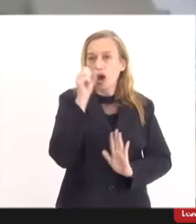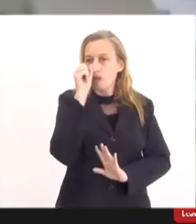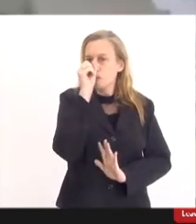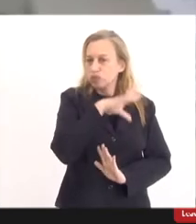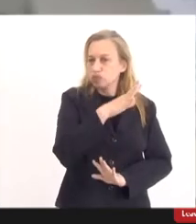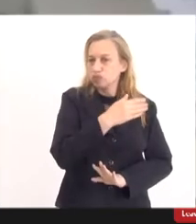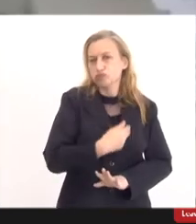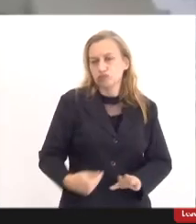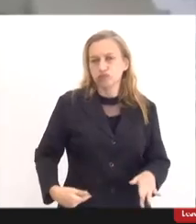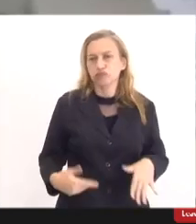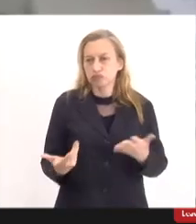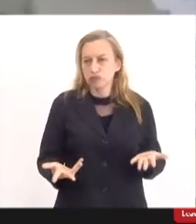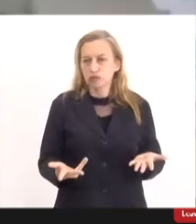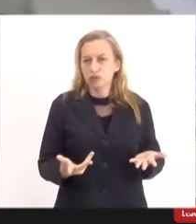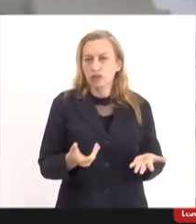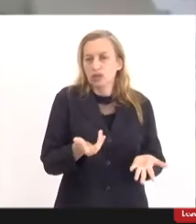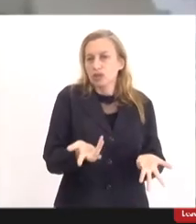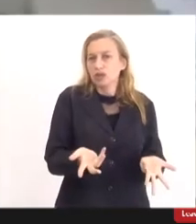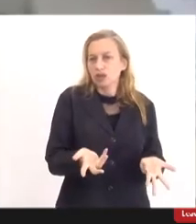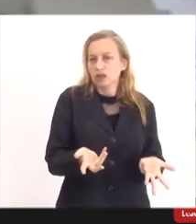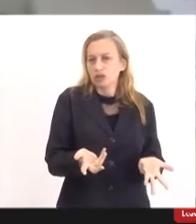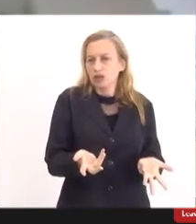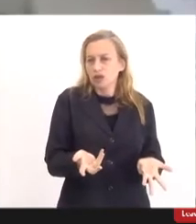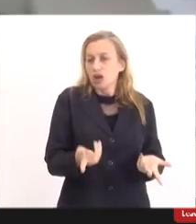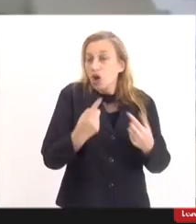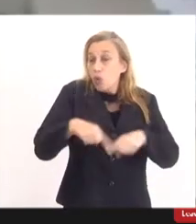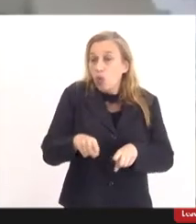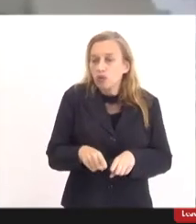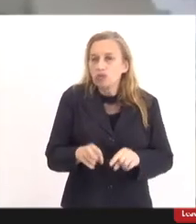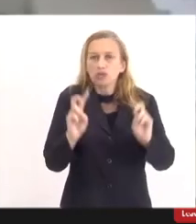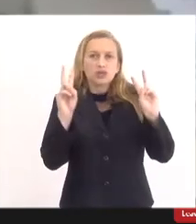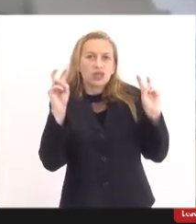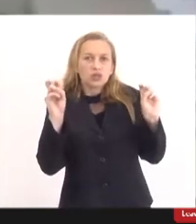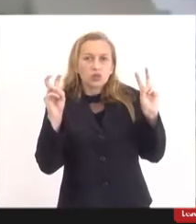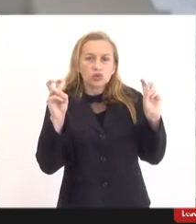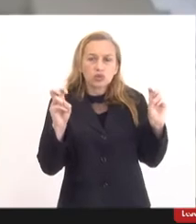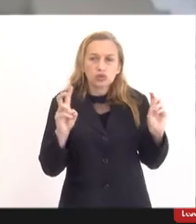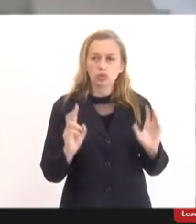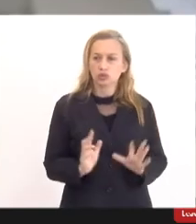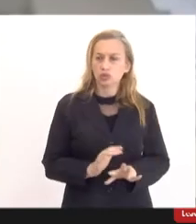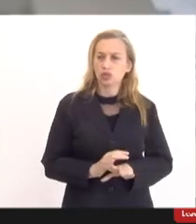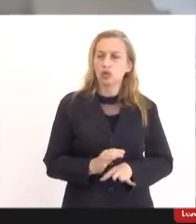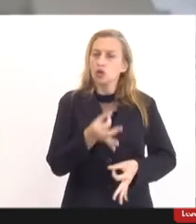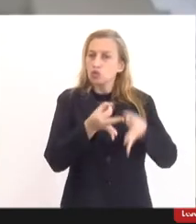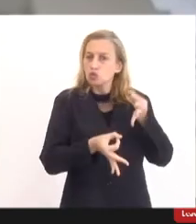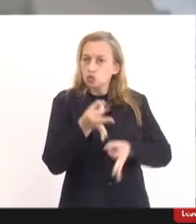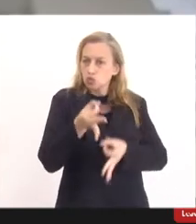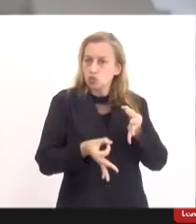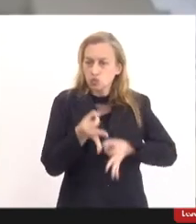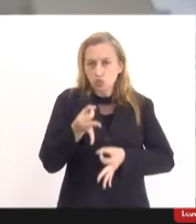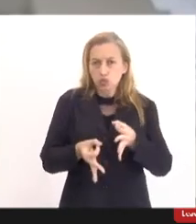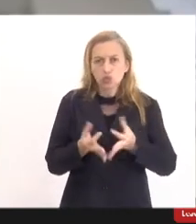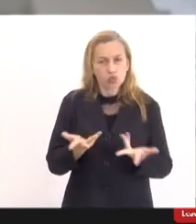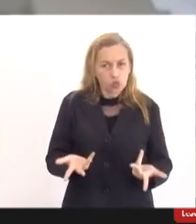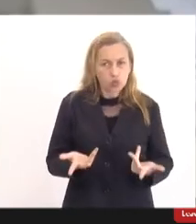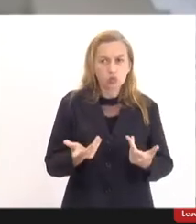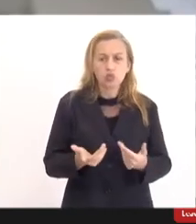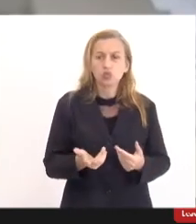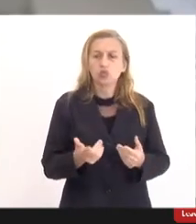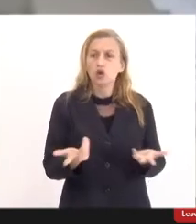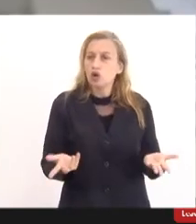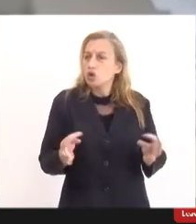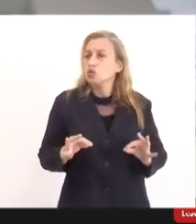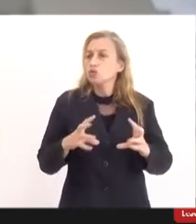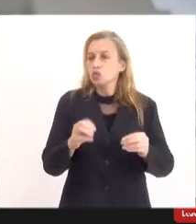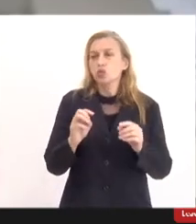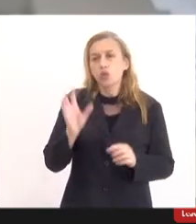constrangimento ilegal, até uma ameaça, contra essas situações cabem os remédios jurídicos, mandado de segurança, hábios corpos,